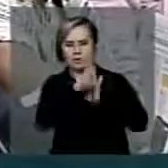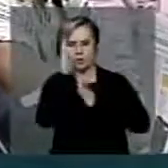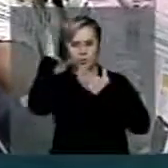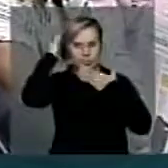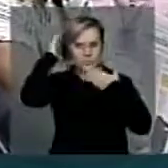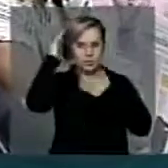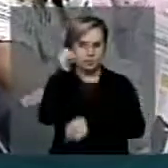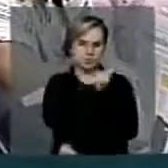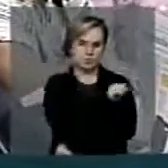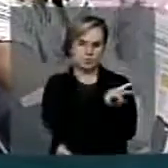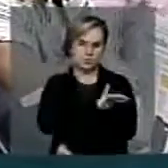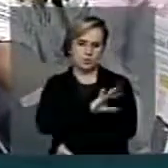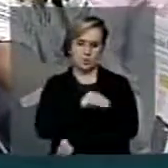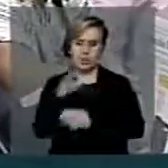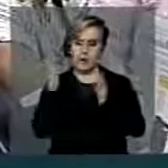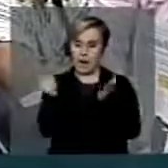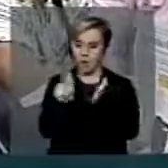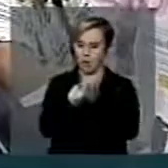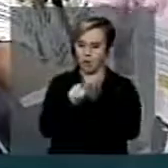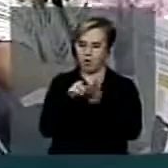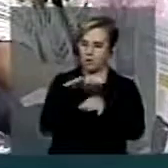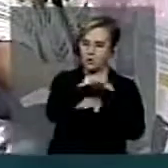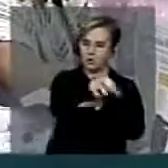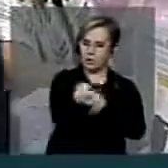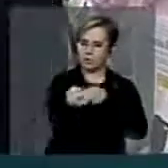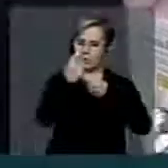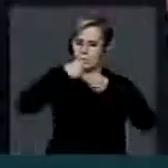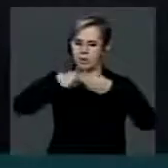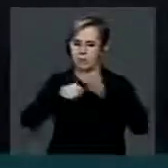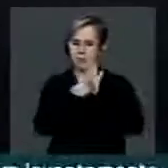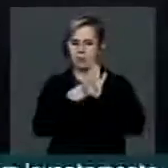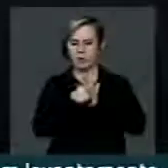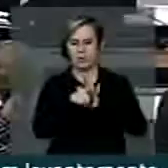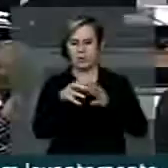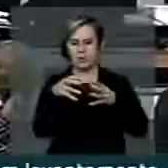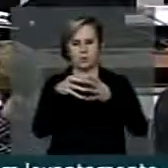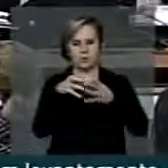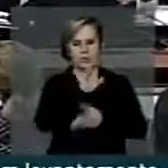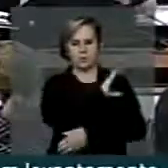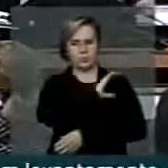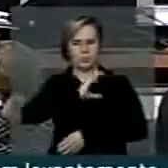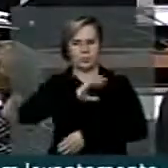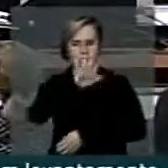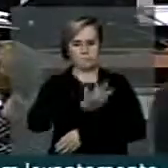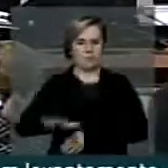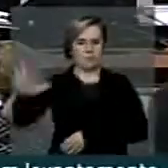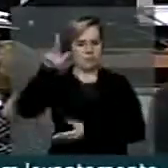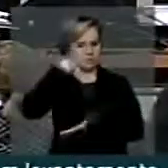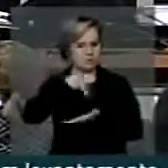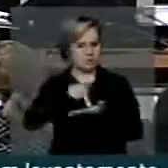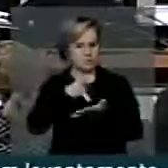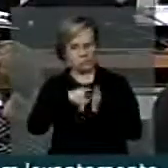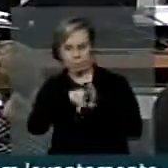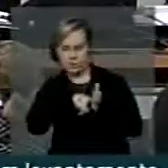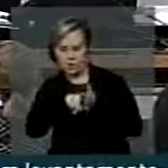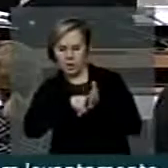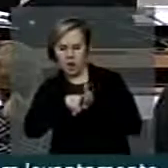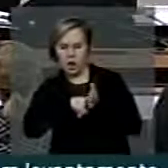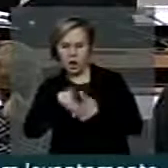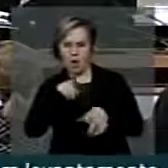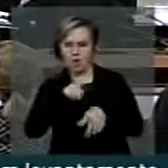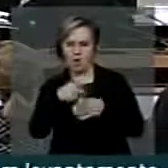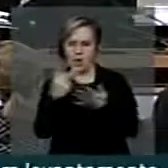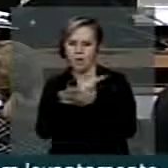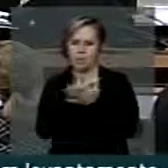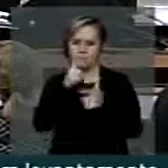documentos estão sendo recuperados agora pelo grupo da Comissão Nacional da Verdade, que analisa a questão indígena na ditadura.